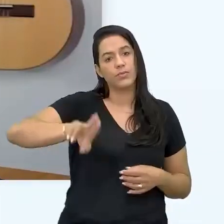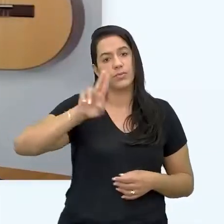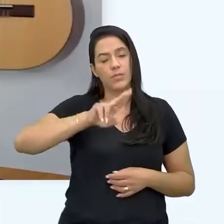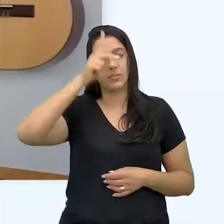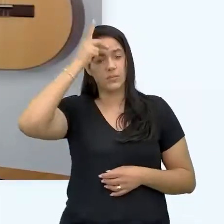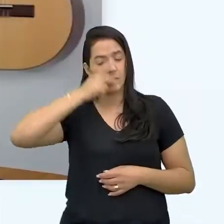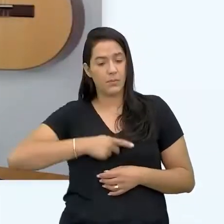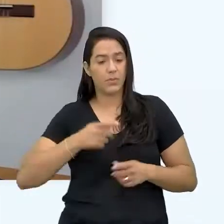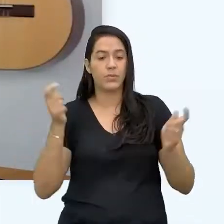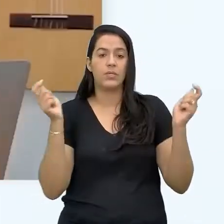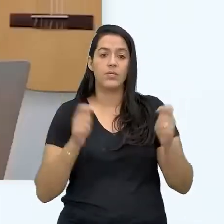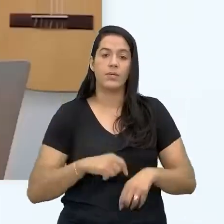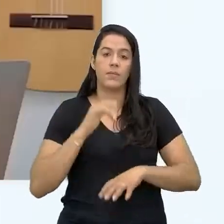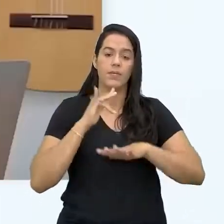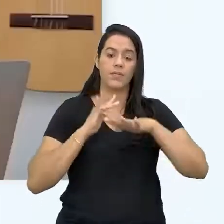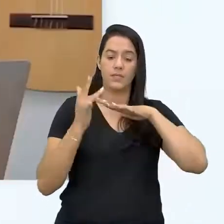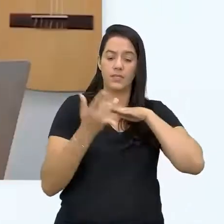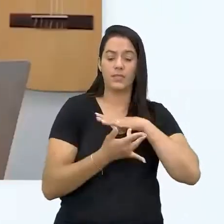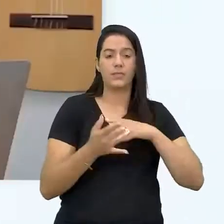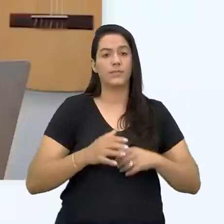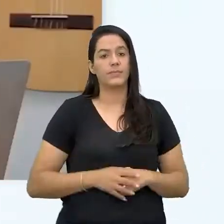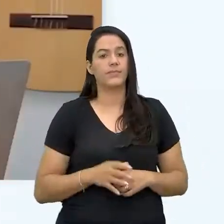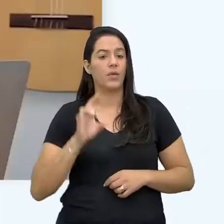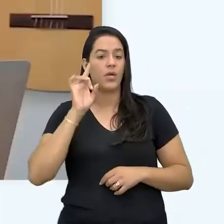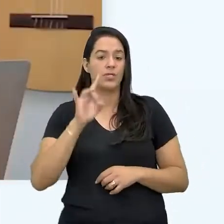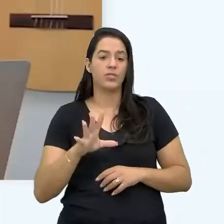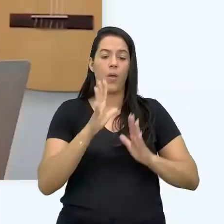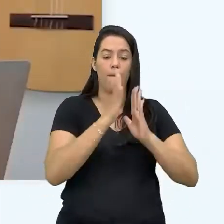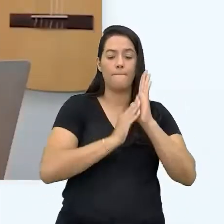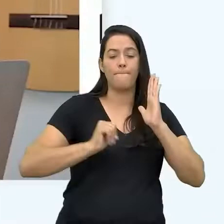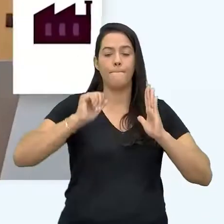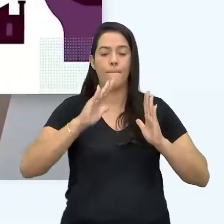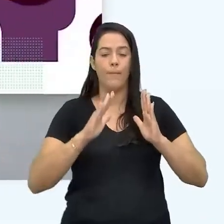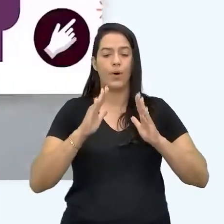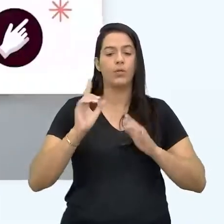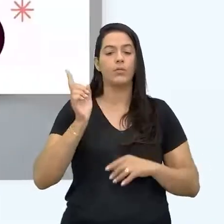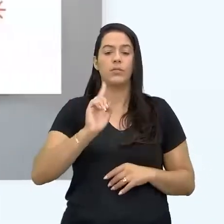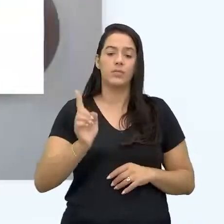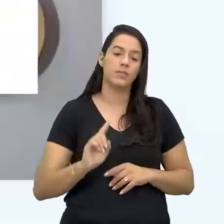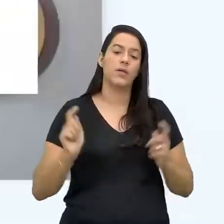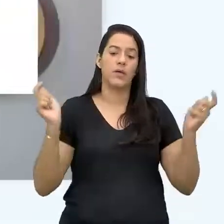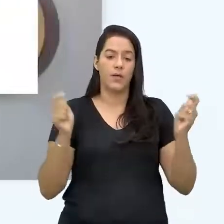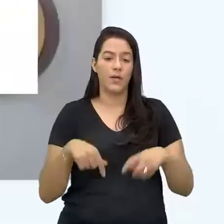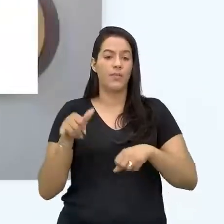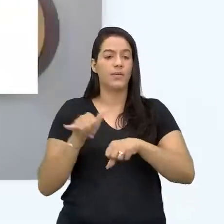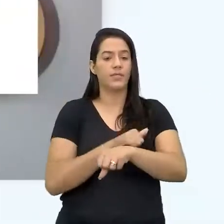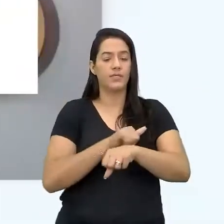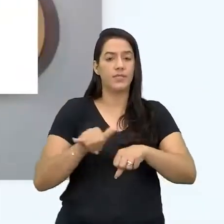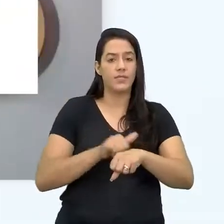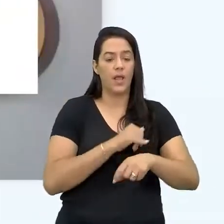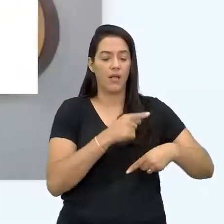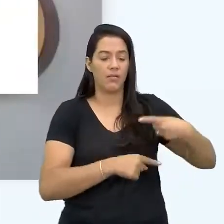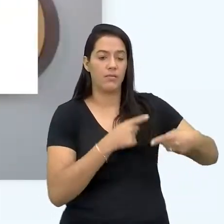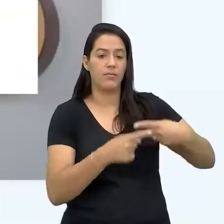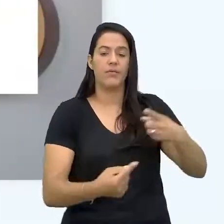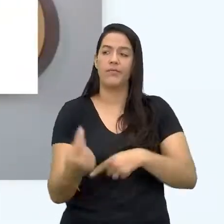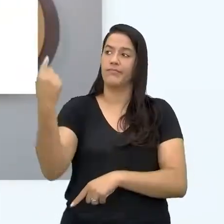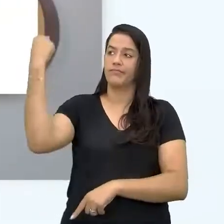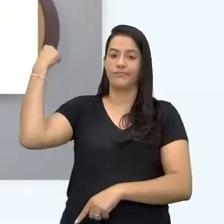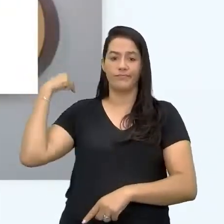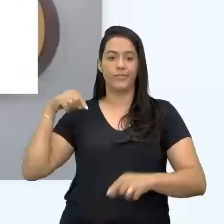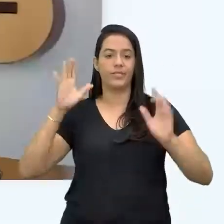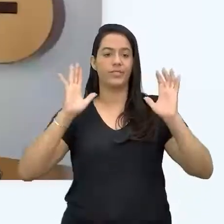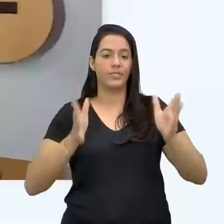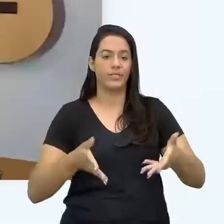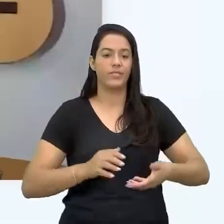também nas redes sociais. Então não dá pra dizer que é só modismo. Reputação é uma estratégia pra criar uma reputação. É uma coisa que existe lá desde os tempos